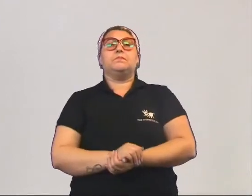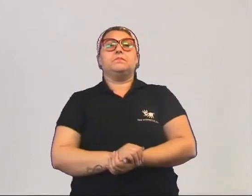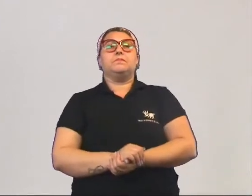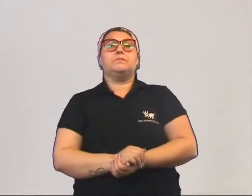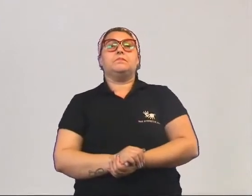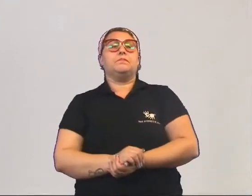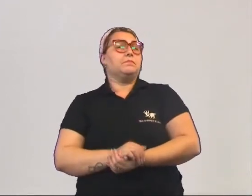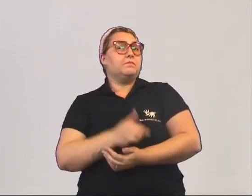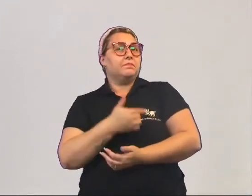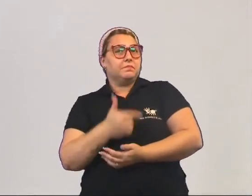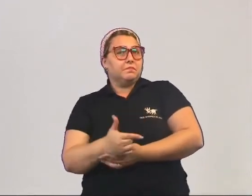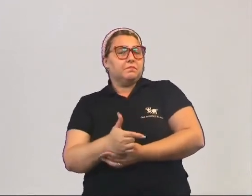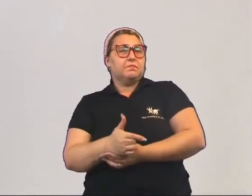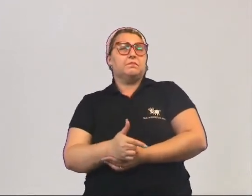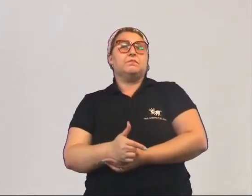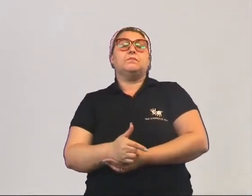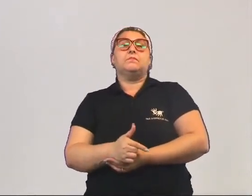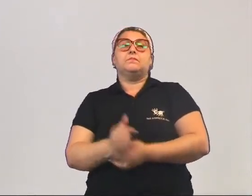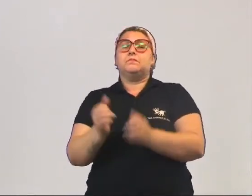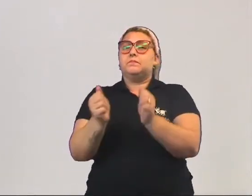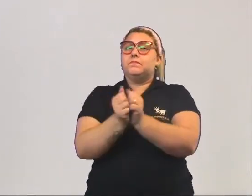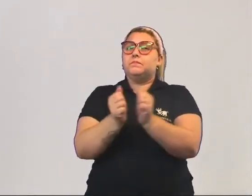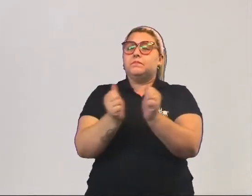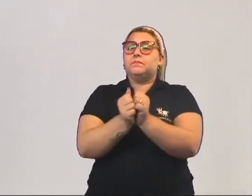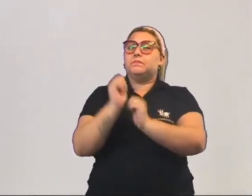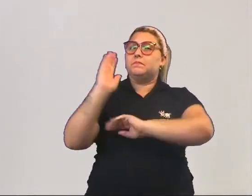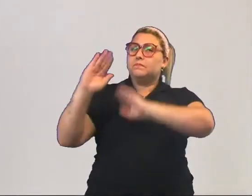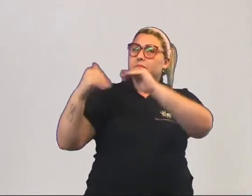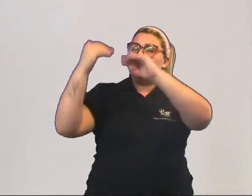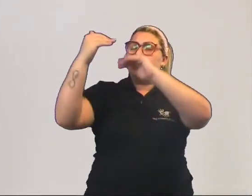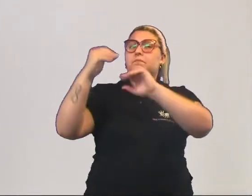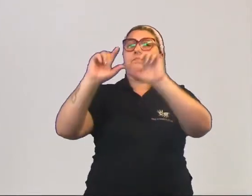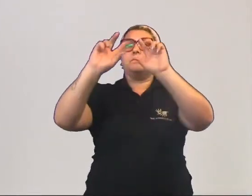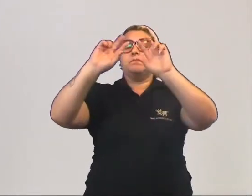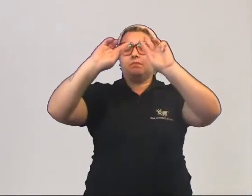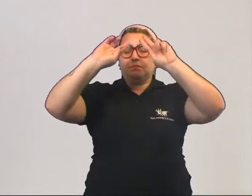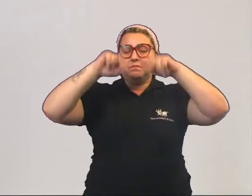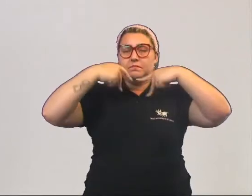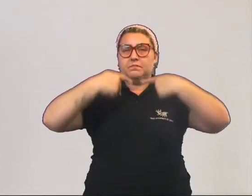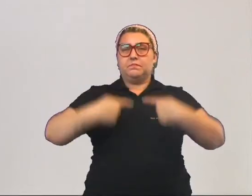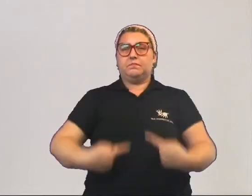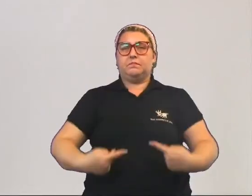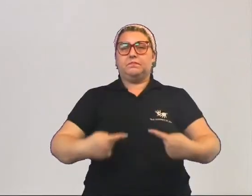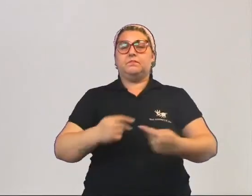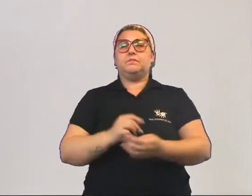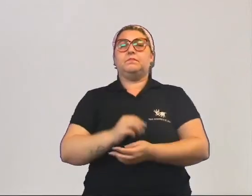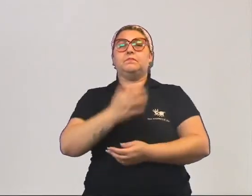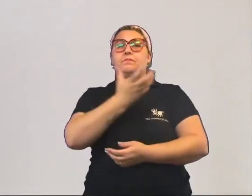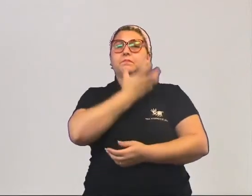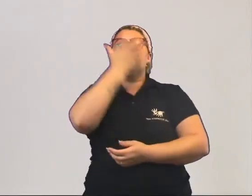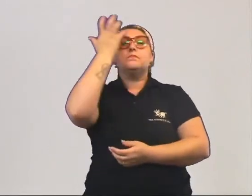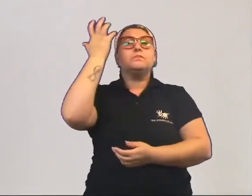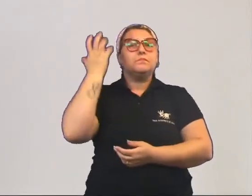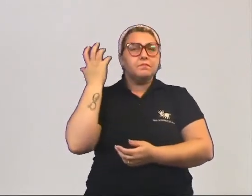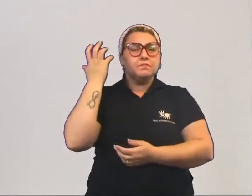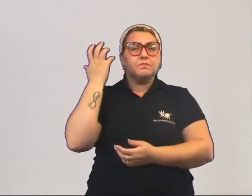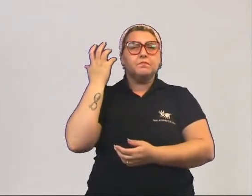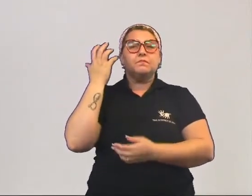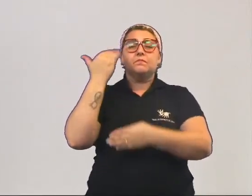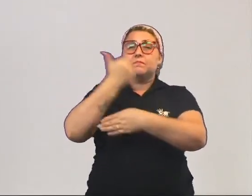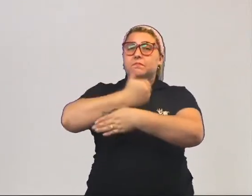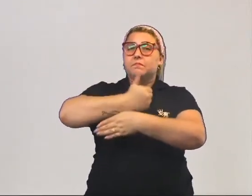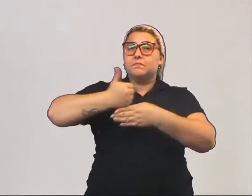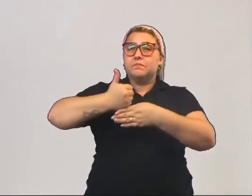condiz ou não acompanha o desenvolvimento humano, o desenvolvimento do caráter, o desenvolvimento